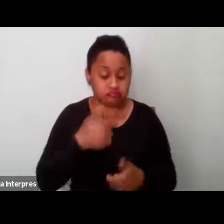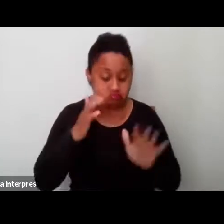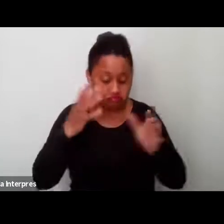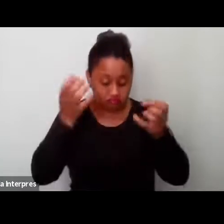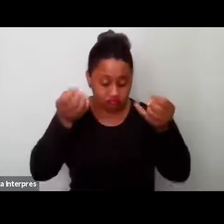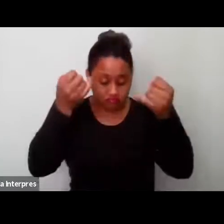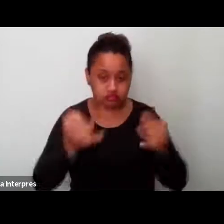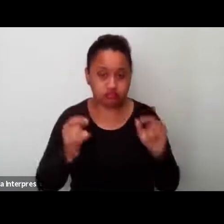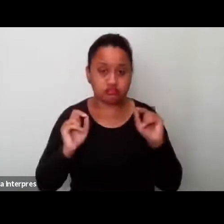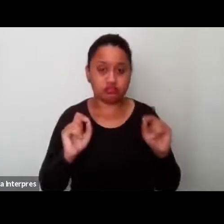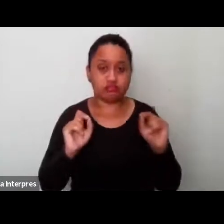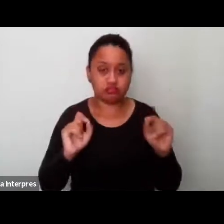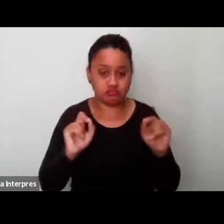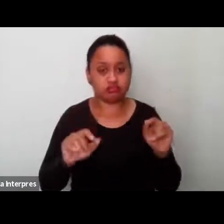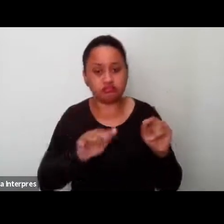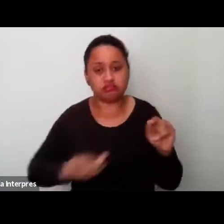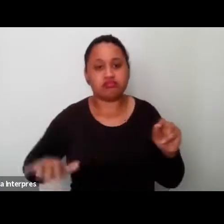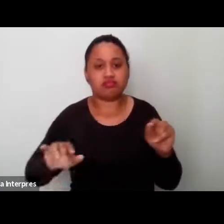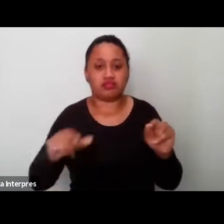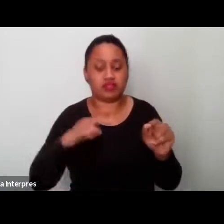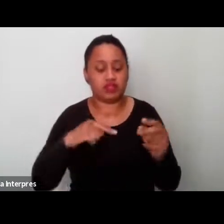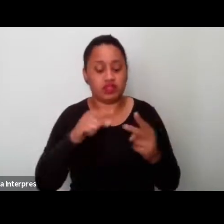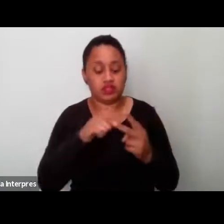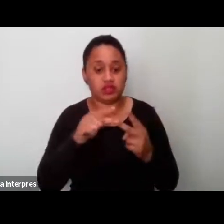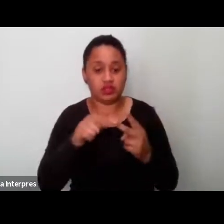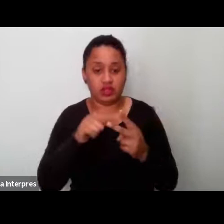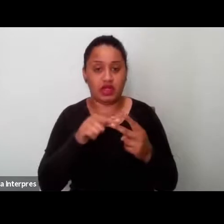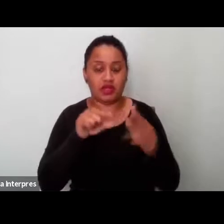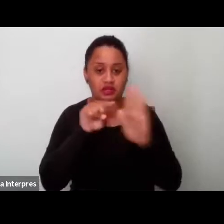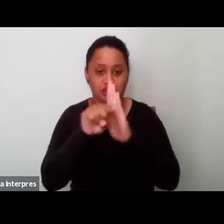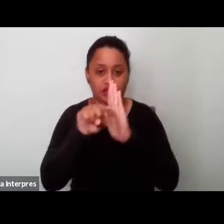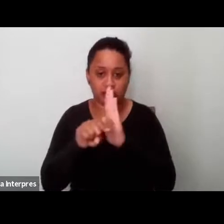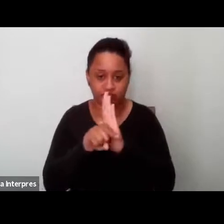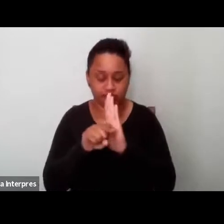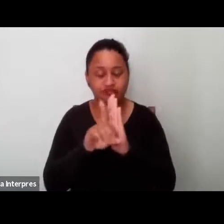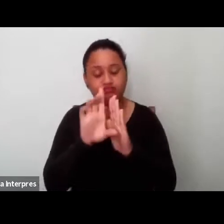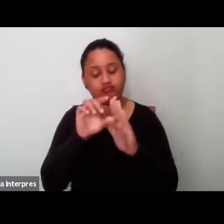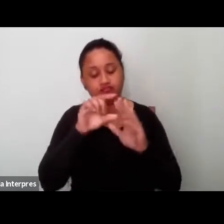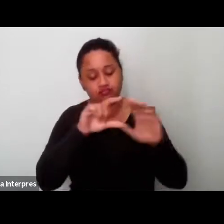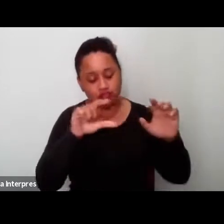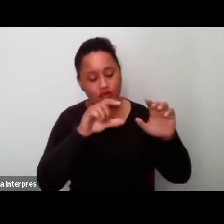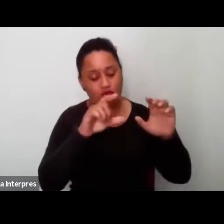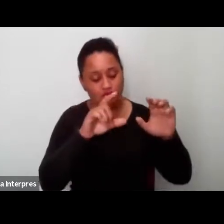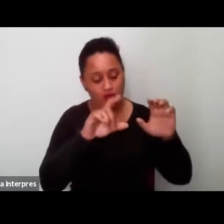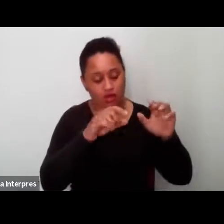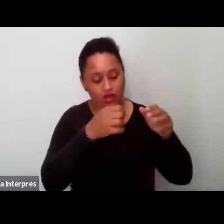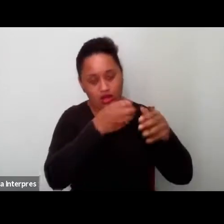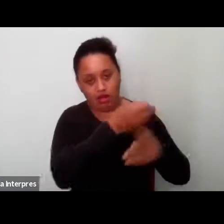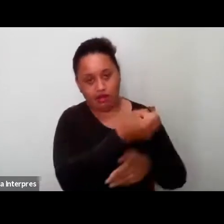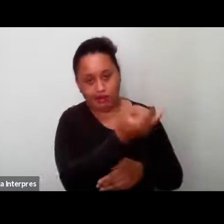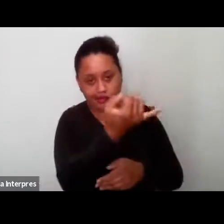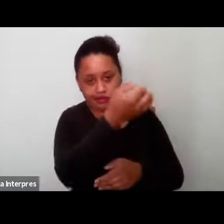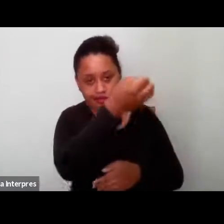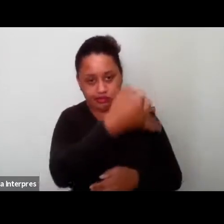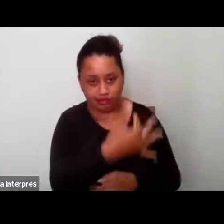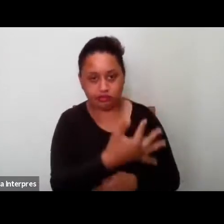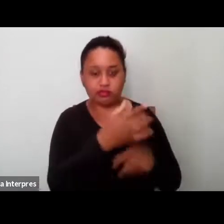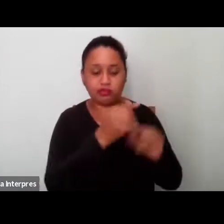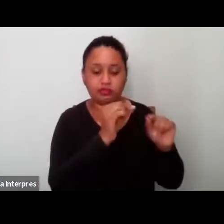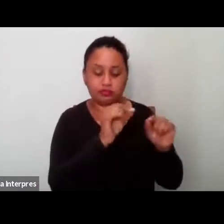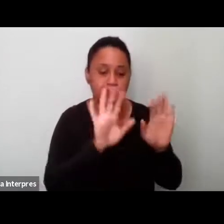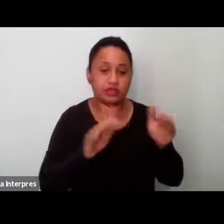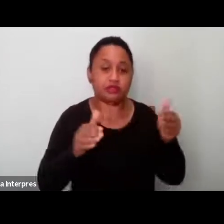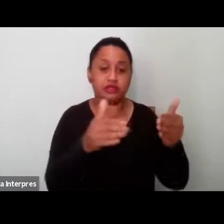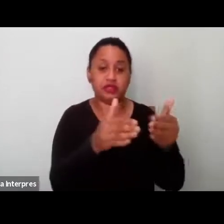questões, elas foram divididas em dois blocos, né, um bloco sobre, né, mais especificamente